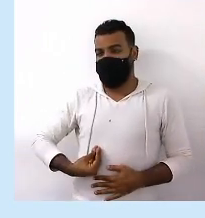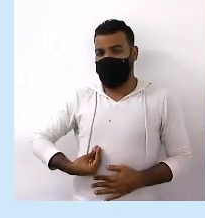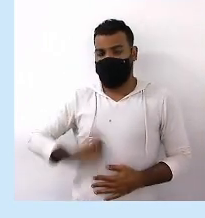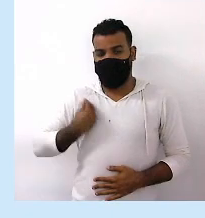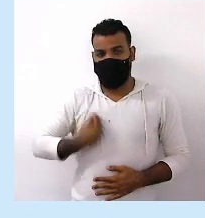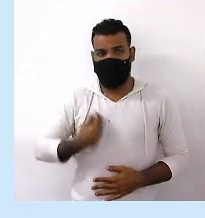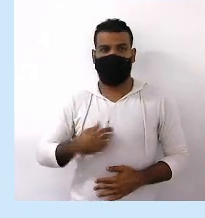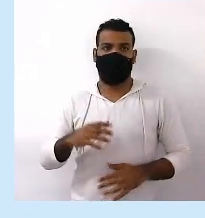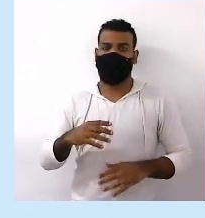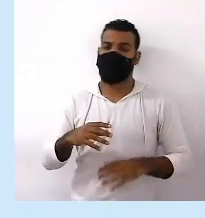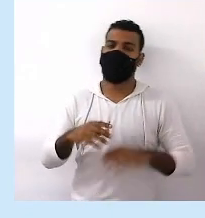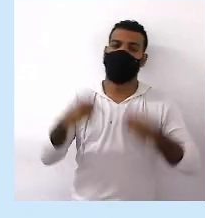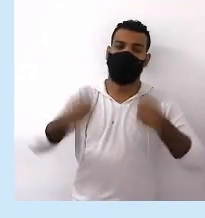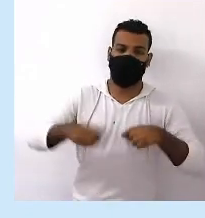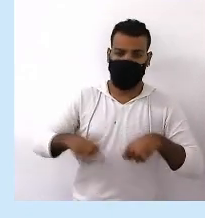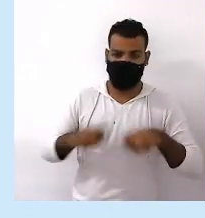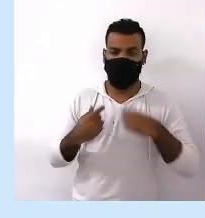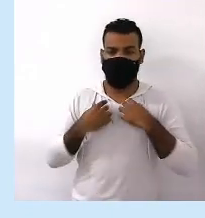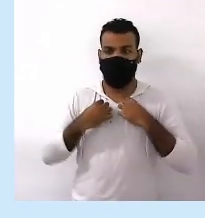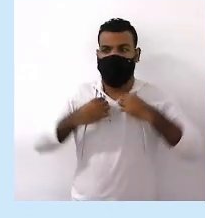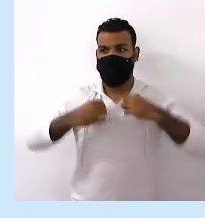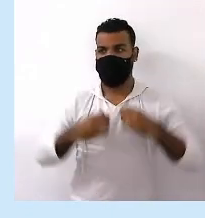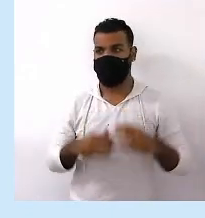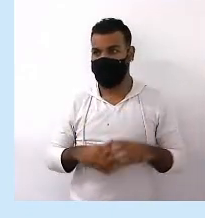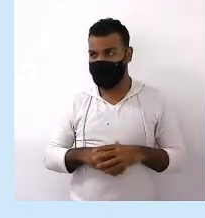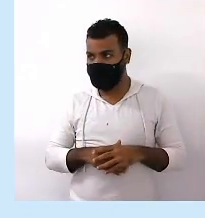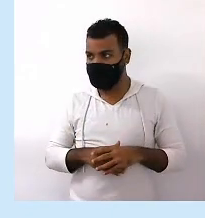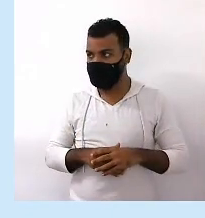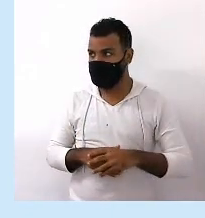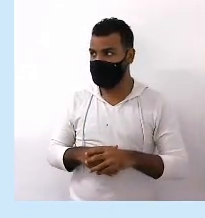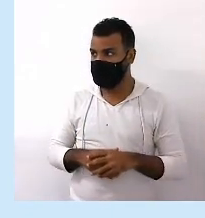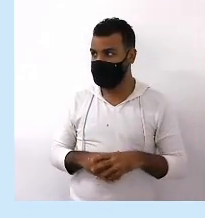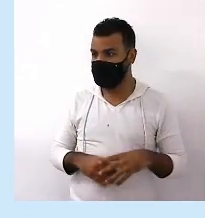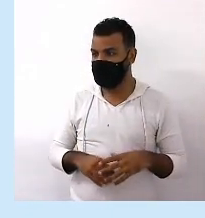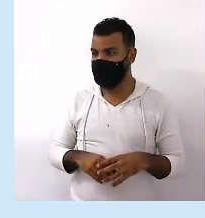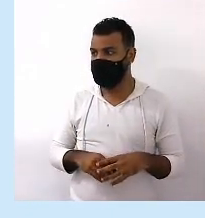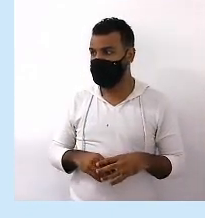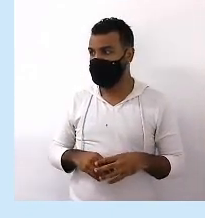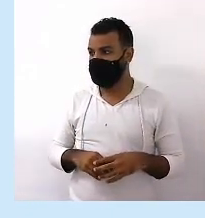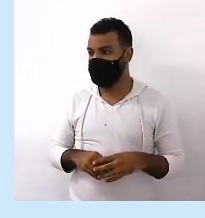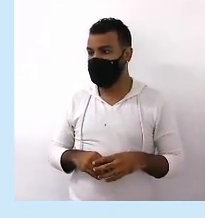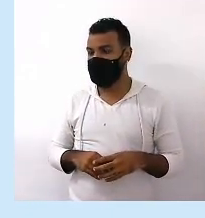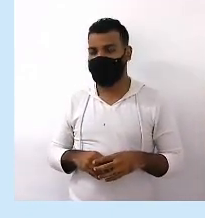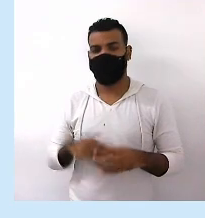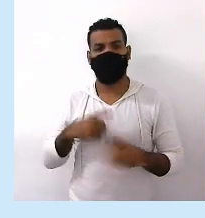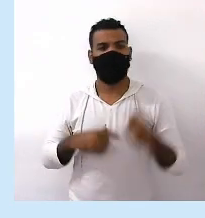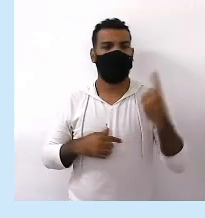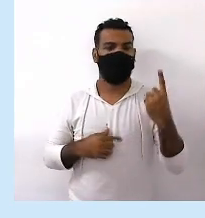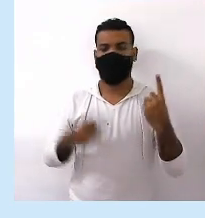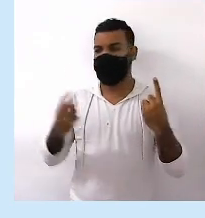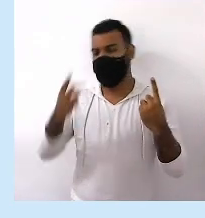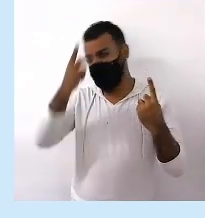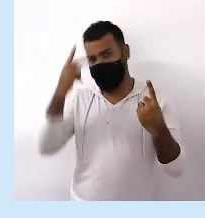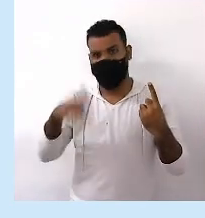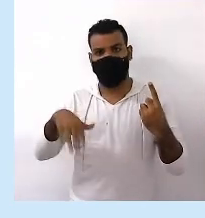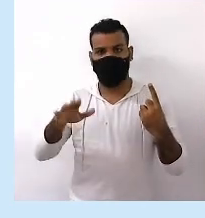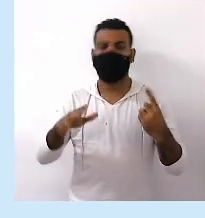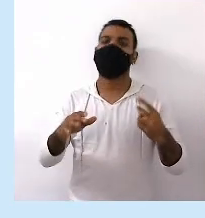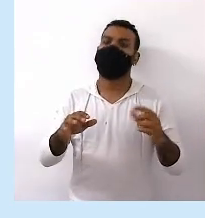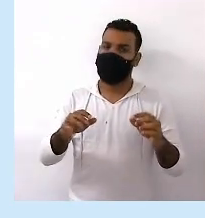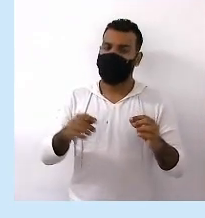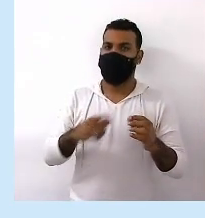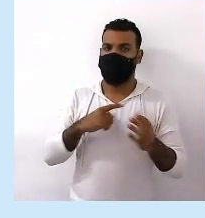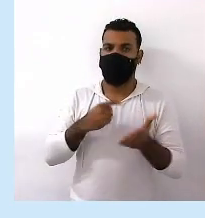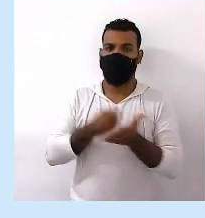precisamos De textos normativos Seja onde houver Relações entre duas Ou mais pessoas Haverá ordem